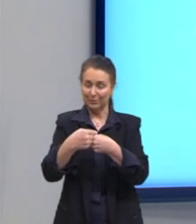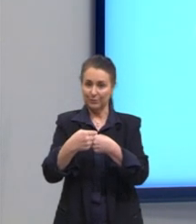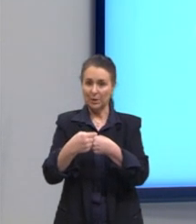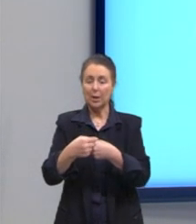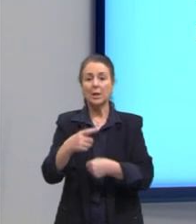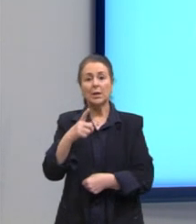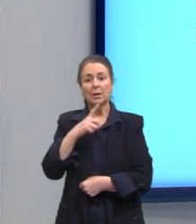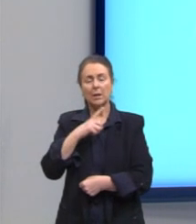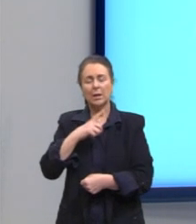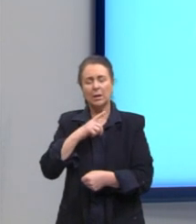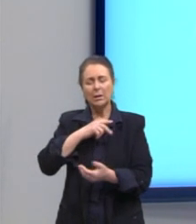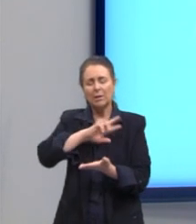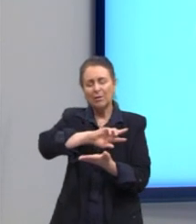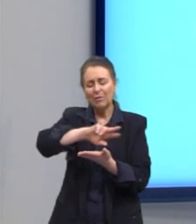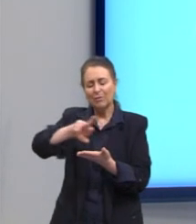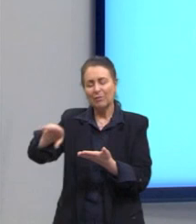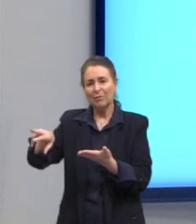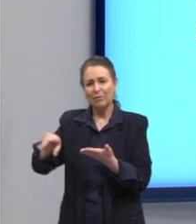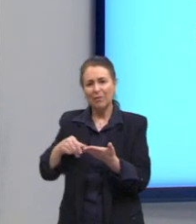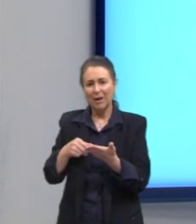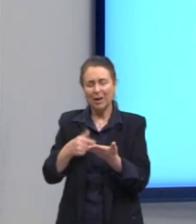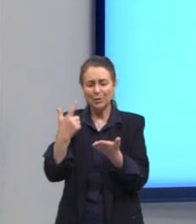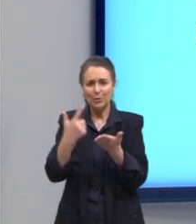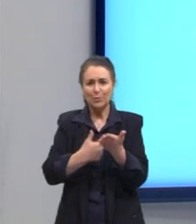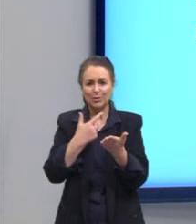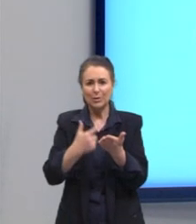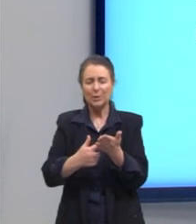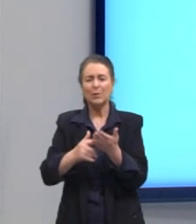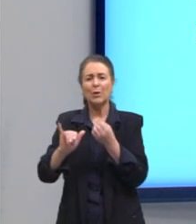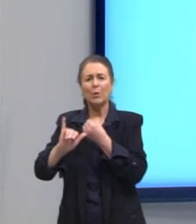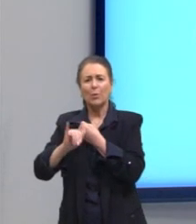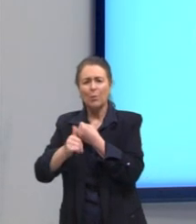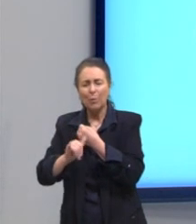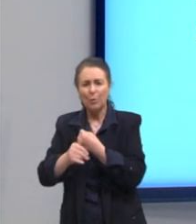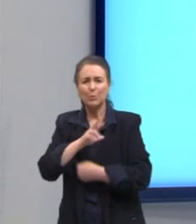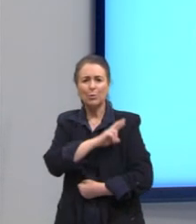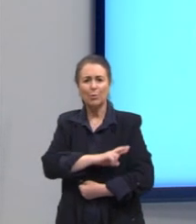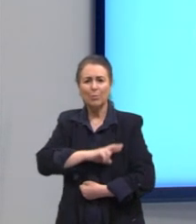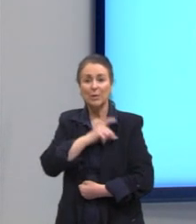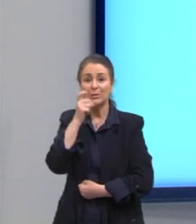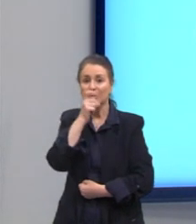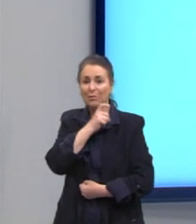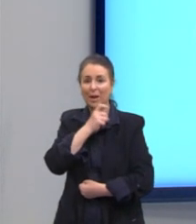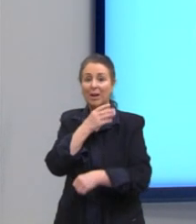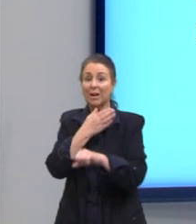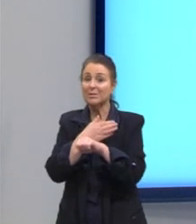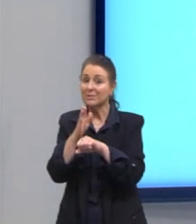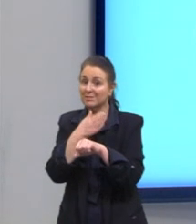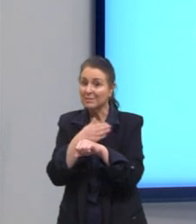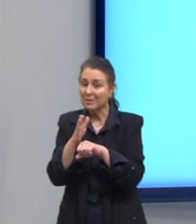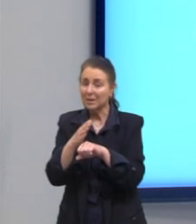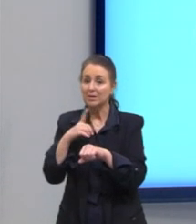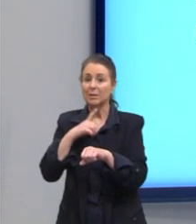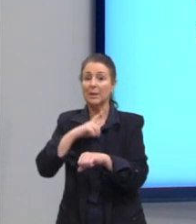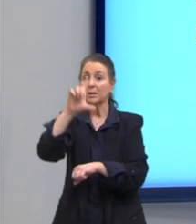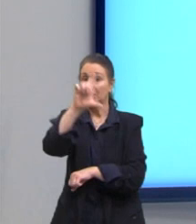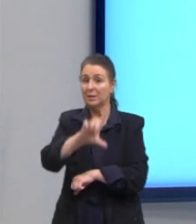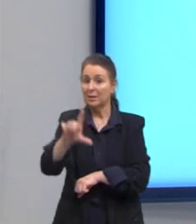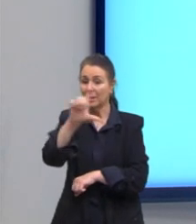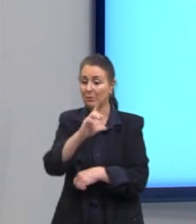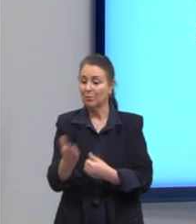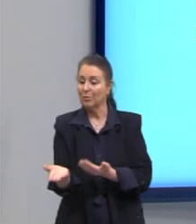ele possui, né, uma vasta obra, entre contos, romances, novelas, ensaios, tem também literatura infantil juvenil,